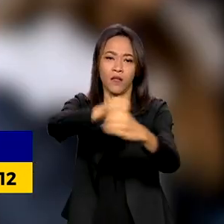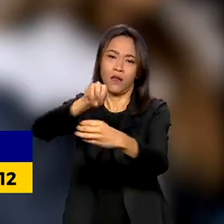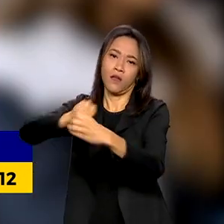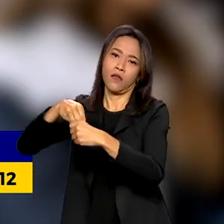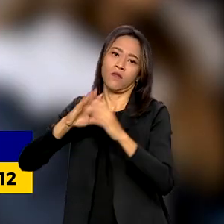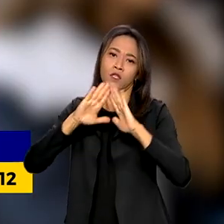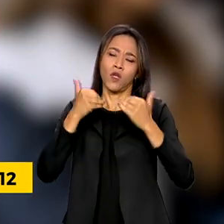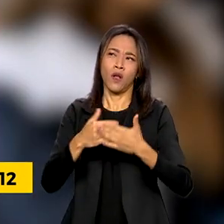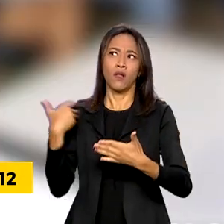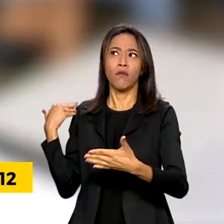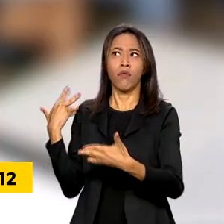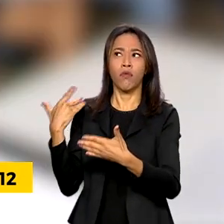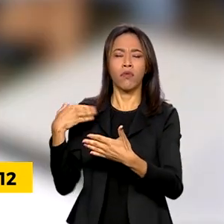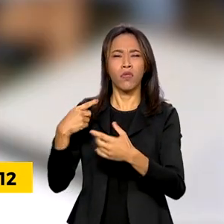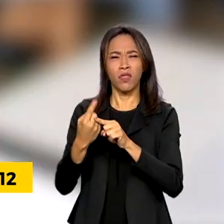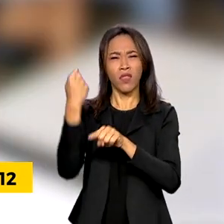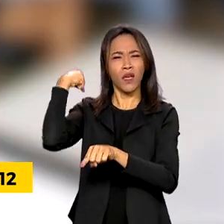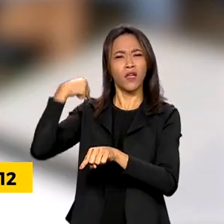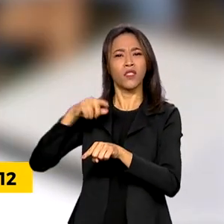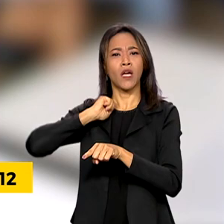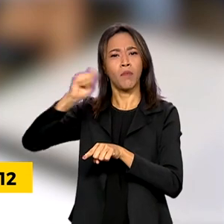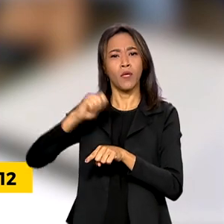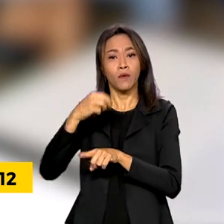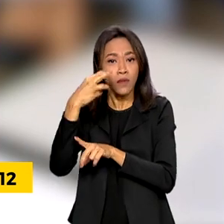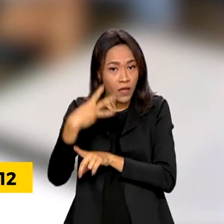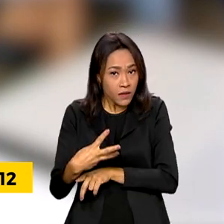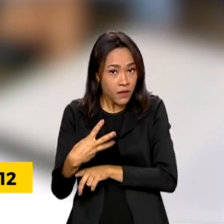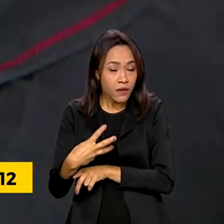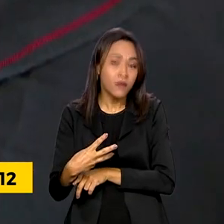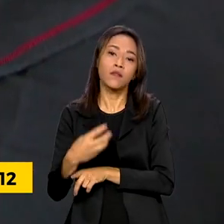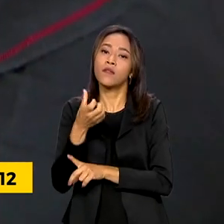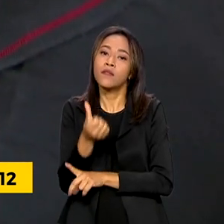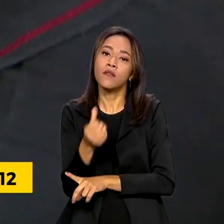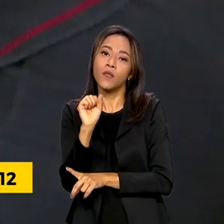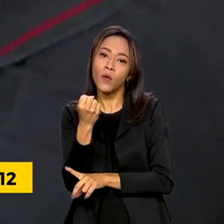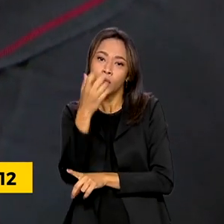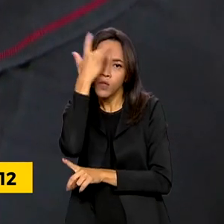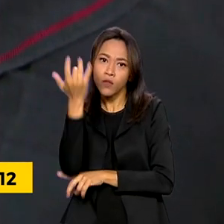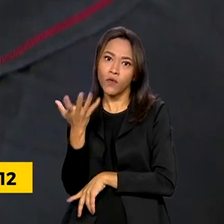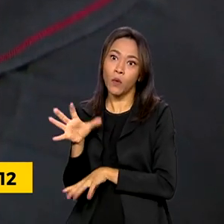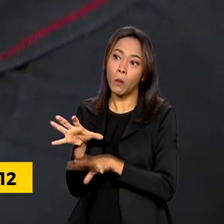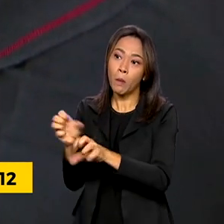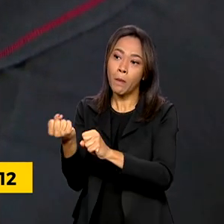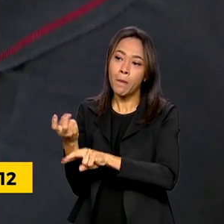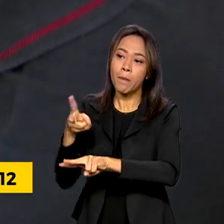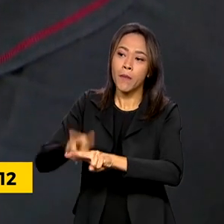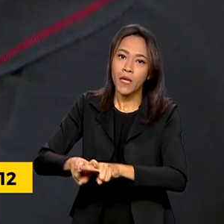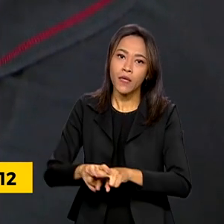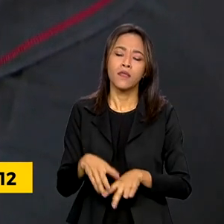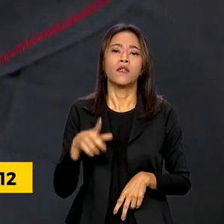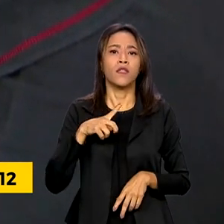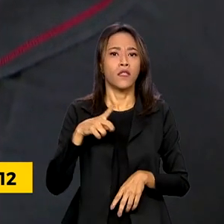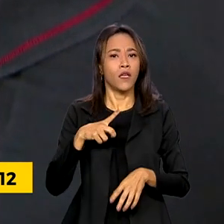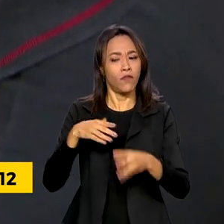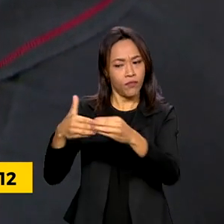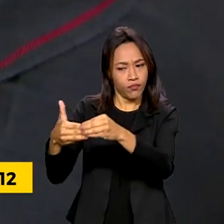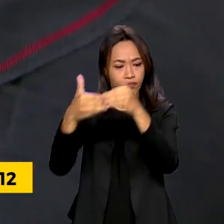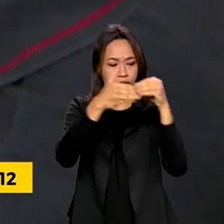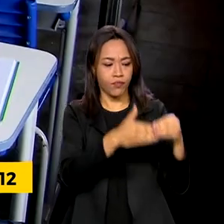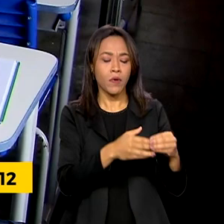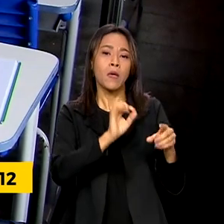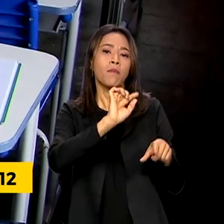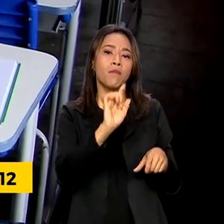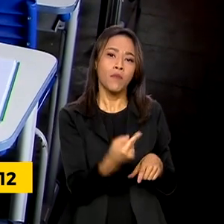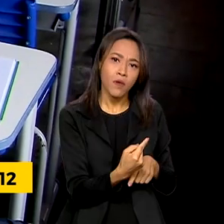368 pessoas foram presas ou apreendidas e houve a condução de 1.595